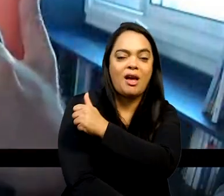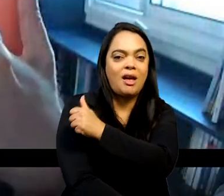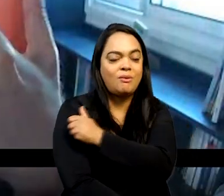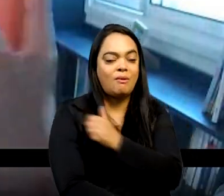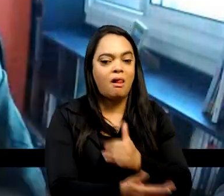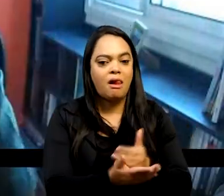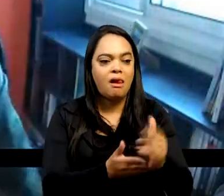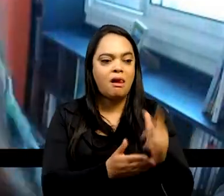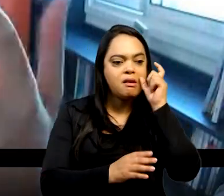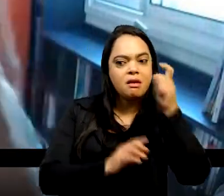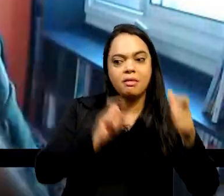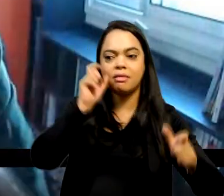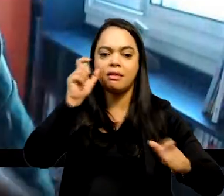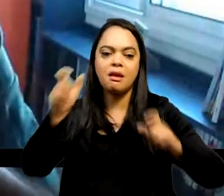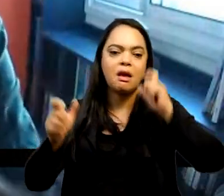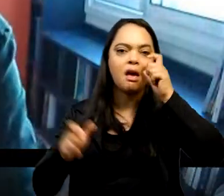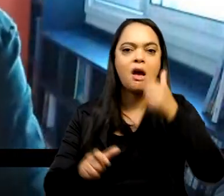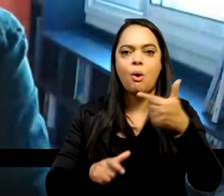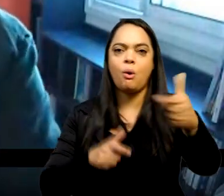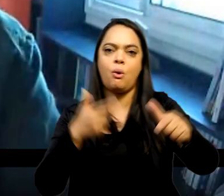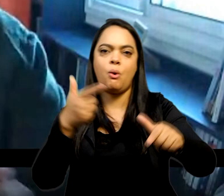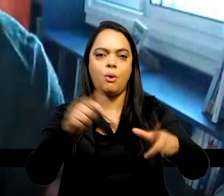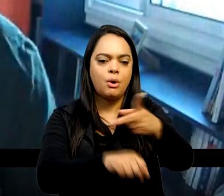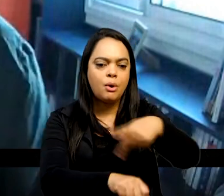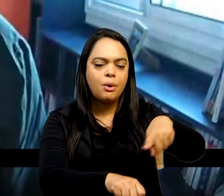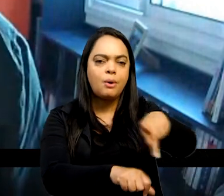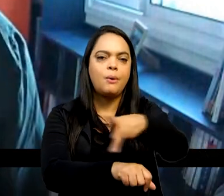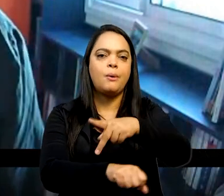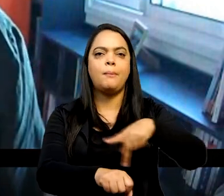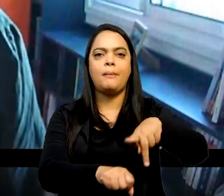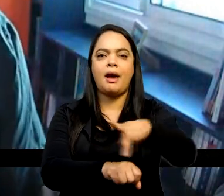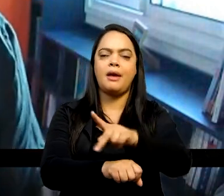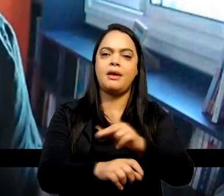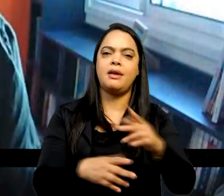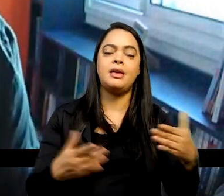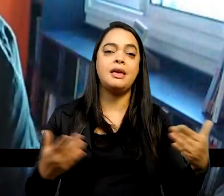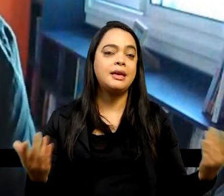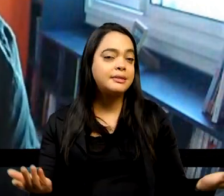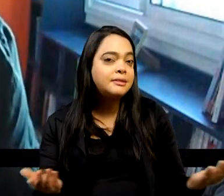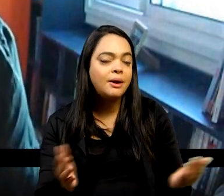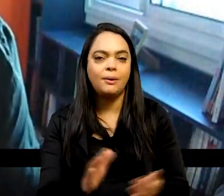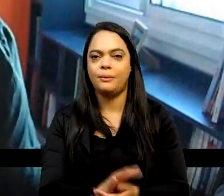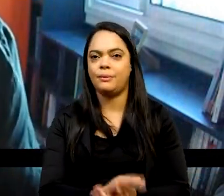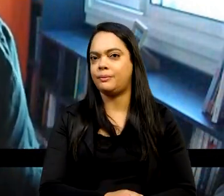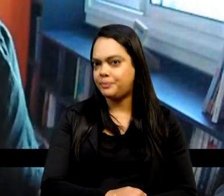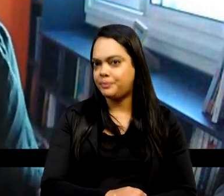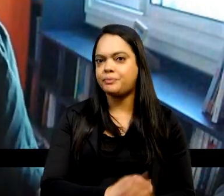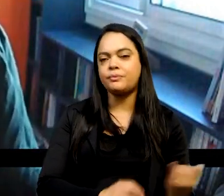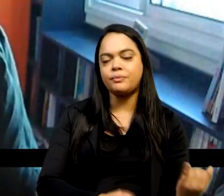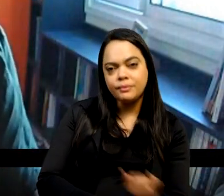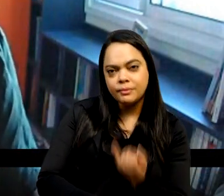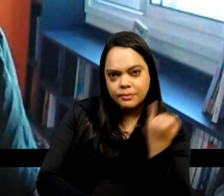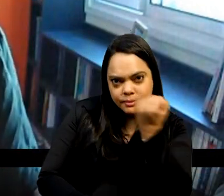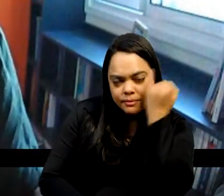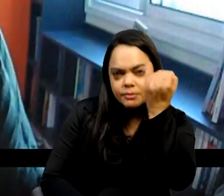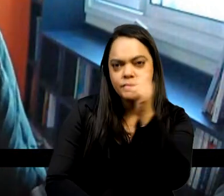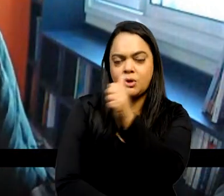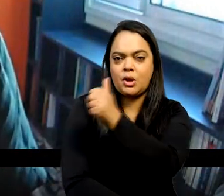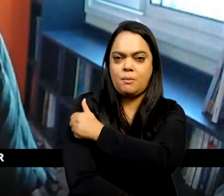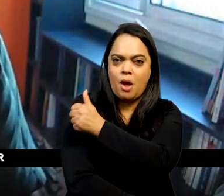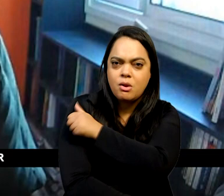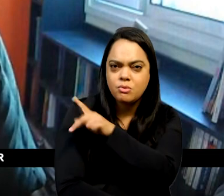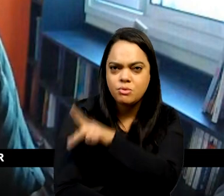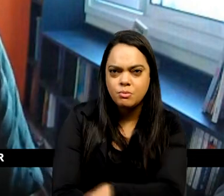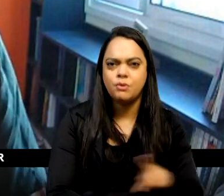por outros países, por certo tipo de país. Então, é importante que um estudante, um professor